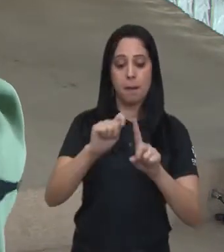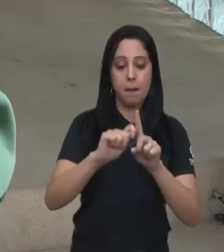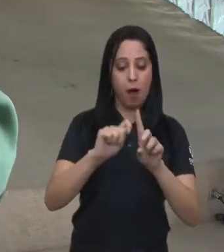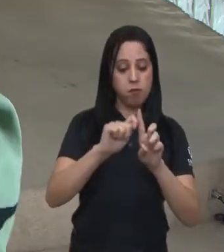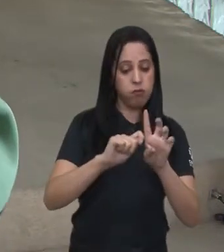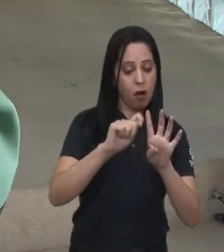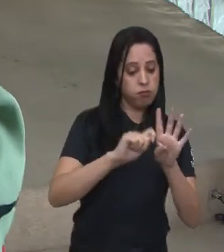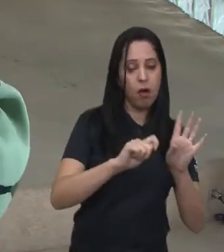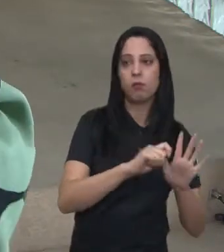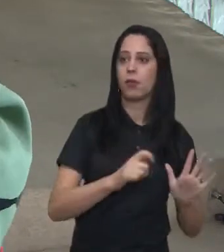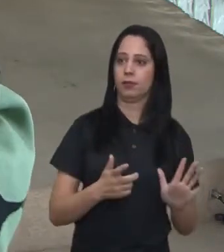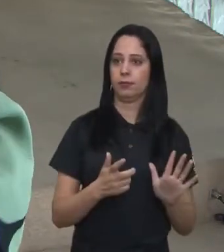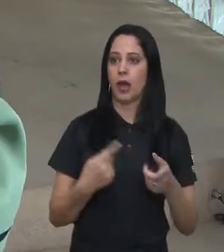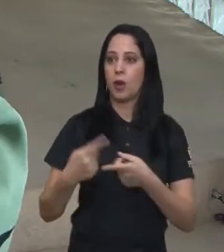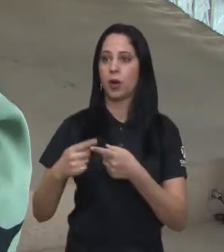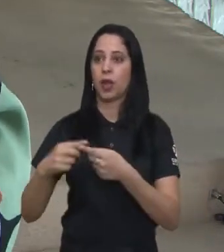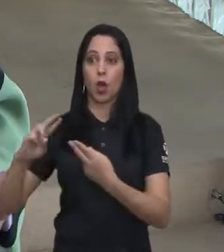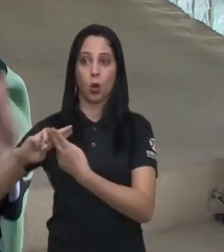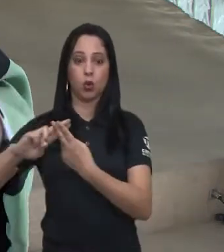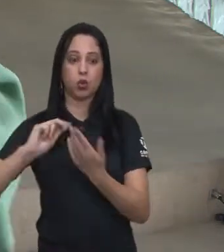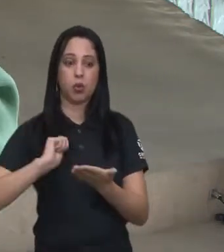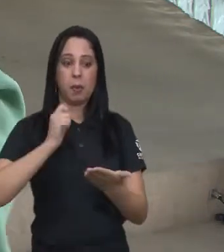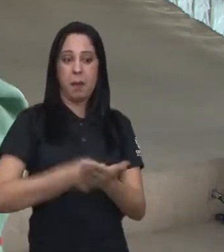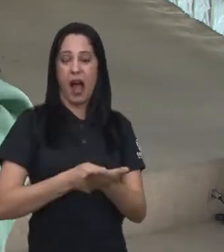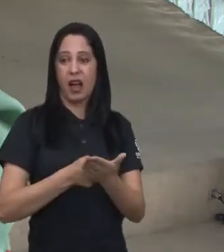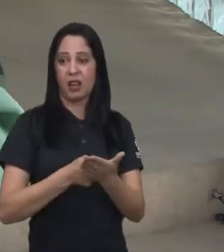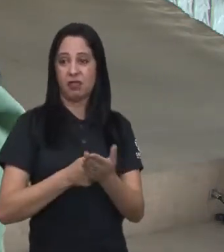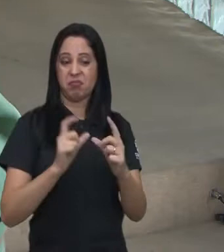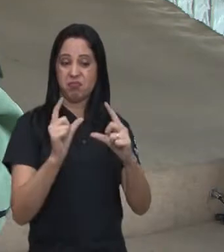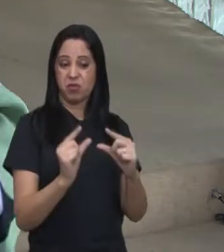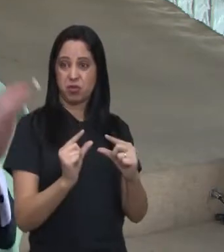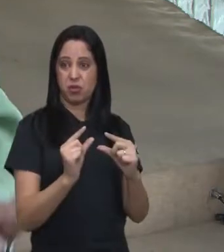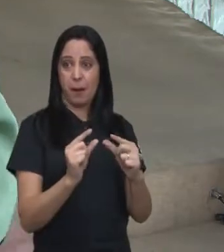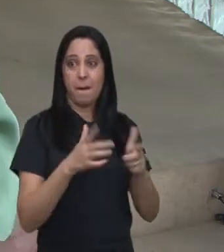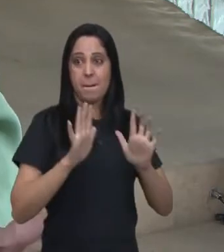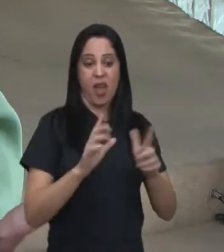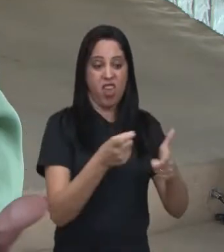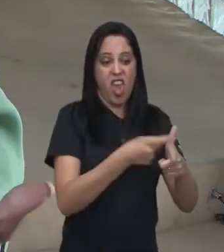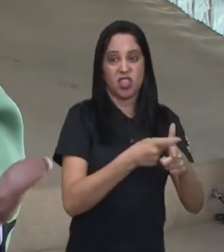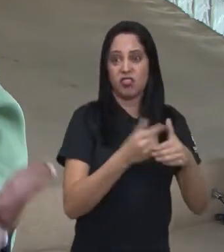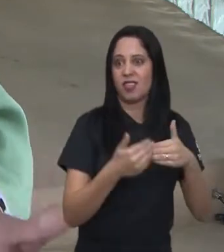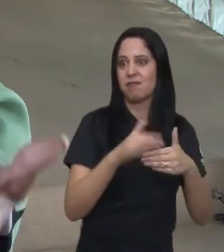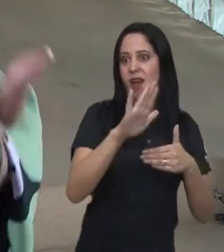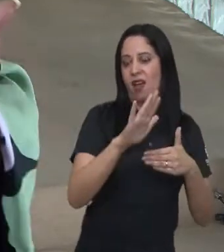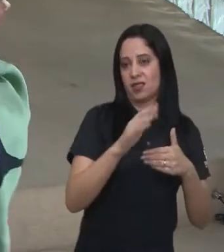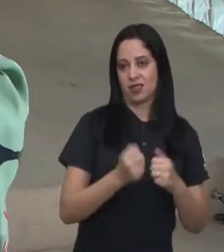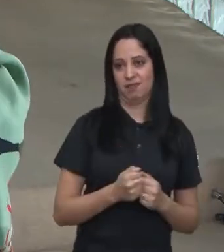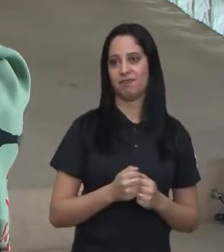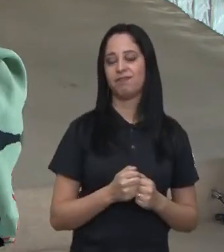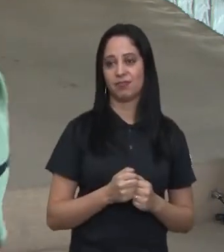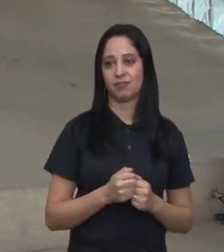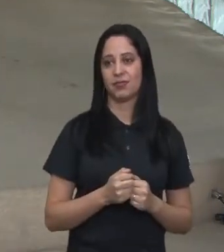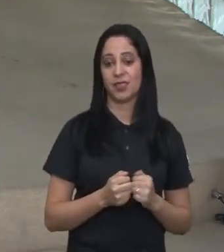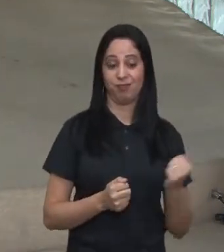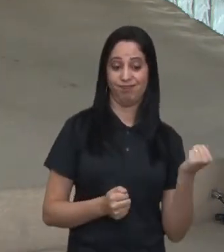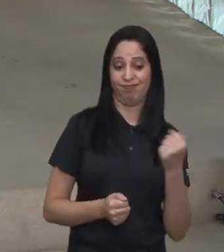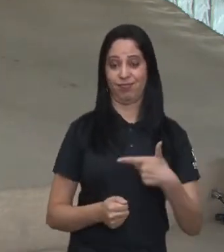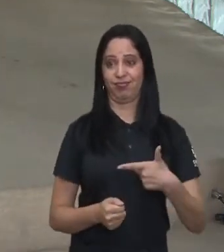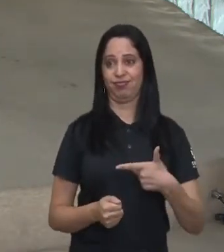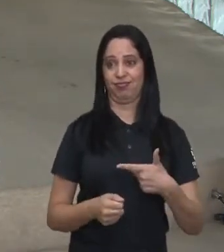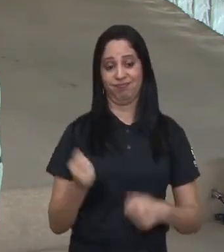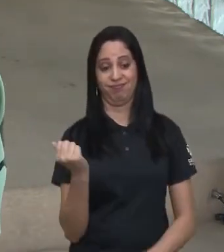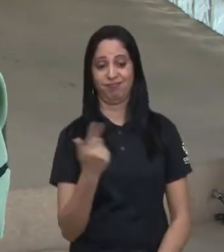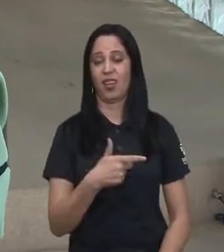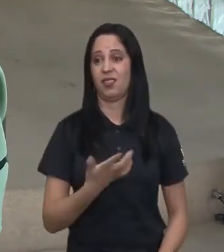um milhão por mês entre aquilo que o SUS gasta no Pio 12 e aquilo que ele nos paga